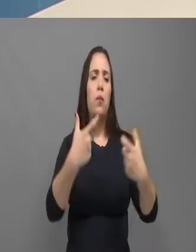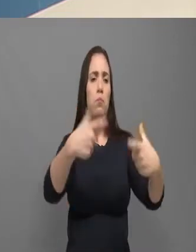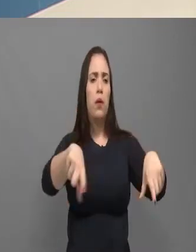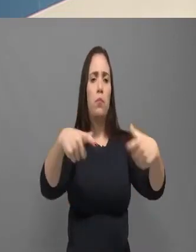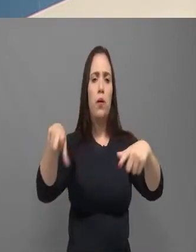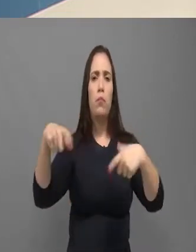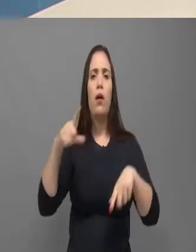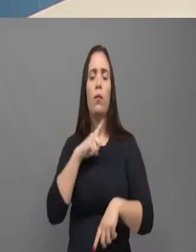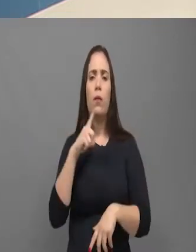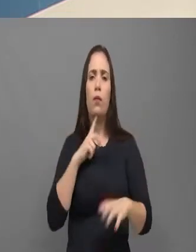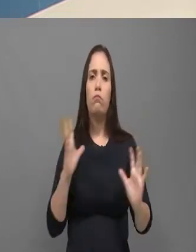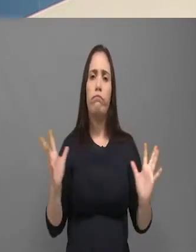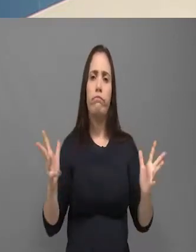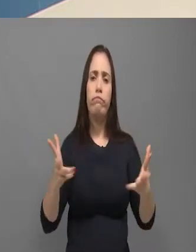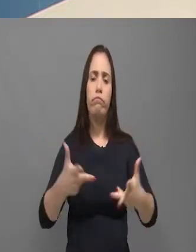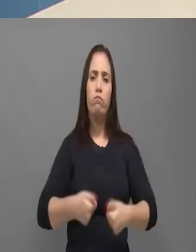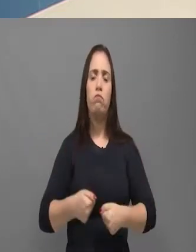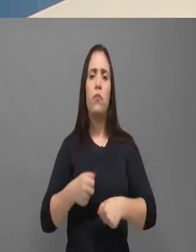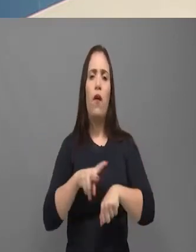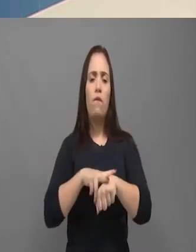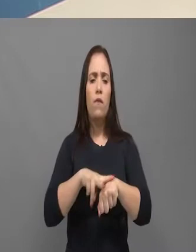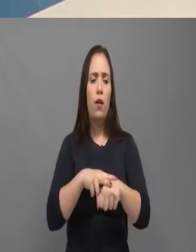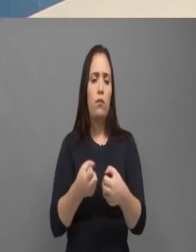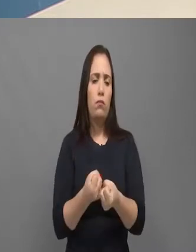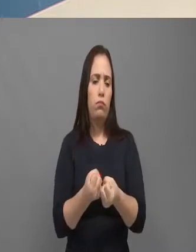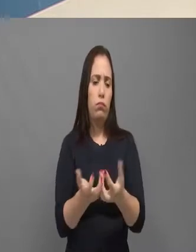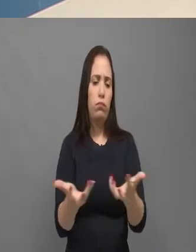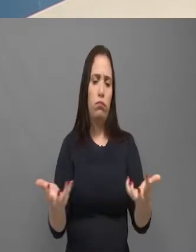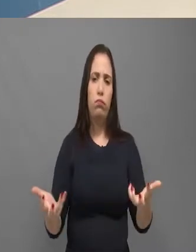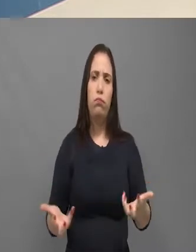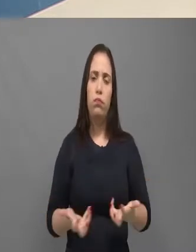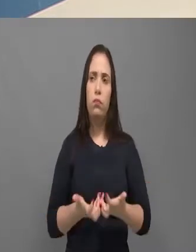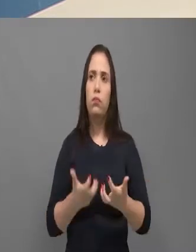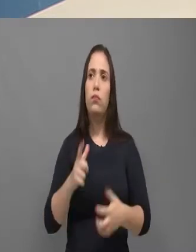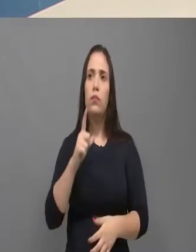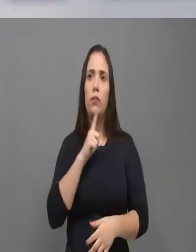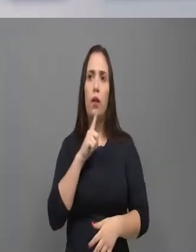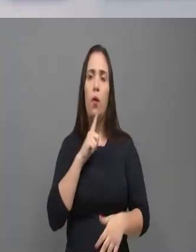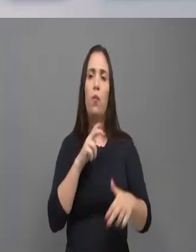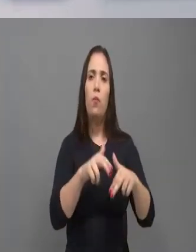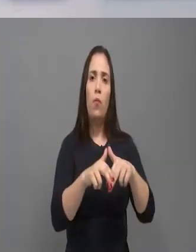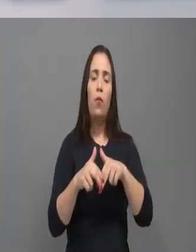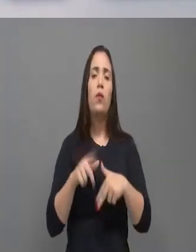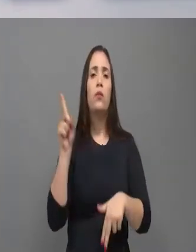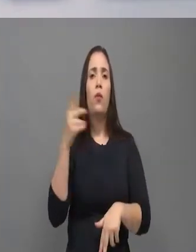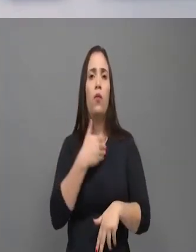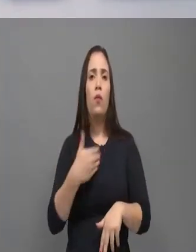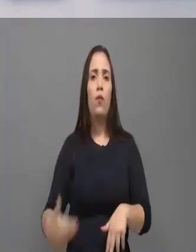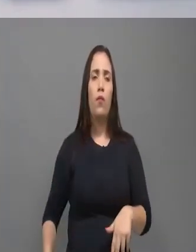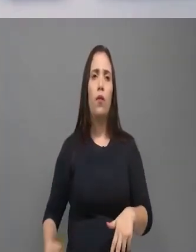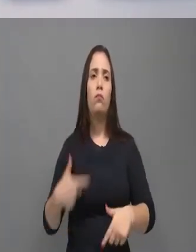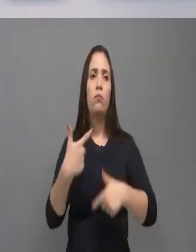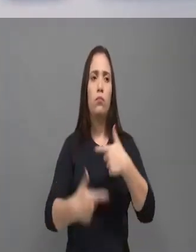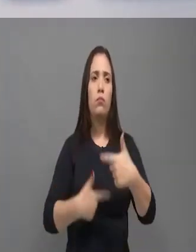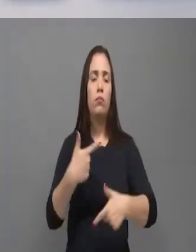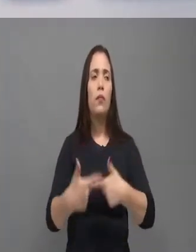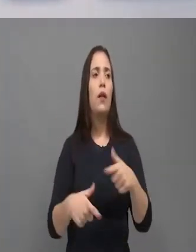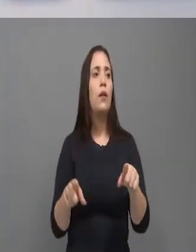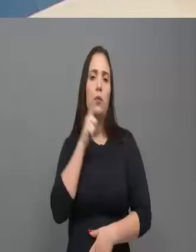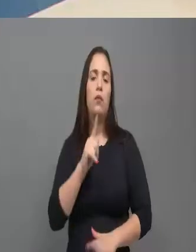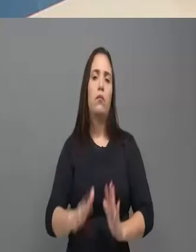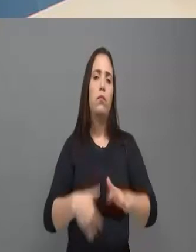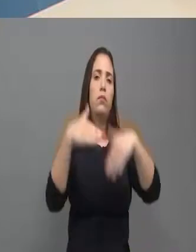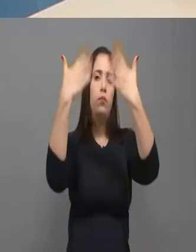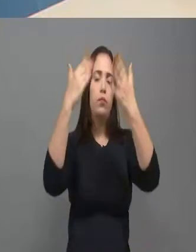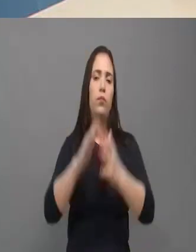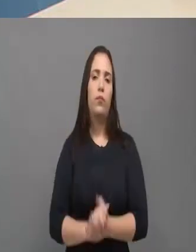que não vamos dizer que está bom ou que não está. Não adianta a gente querer fechar o céu, cobrir o céu com a prendeira. Mas o governo está fazendo a parte